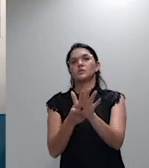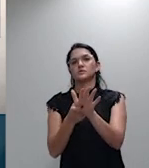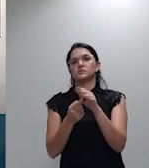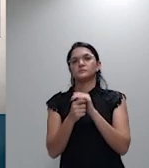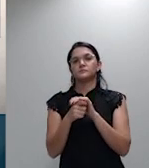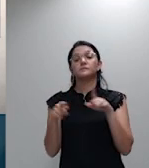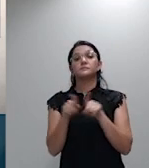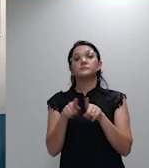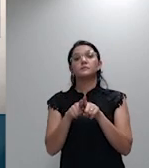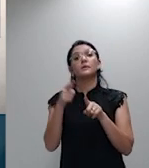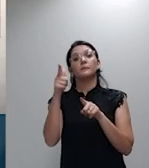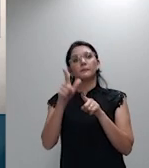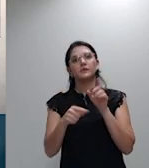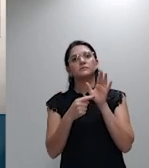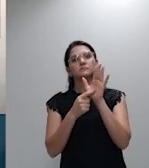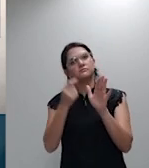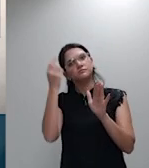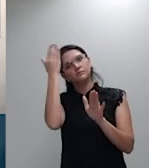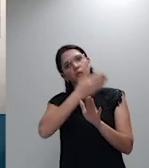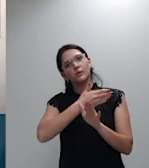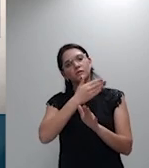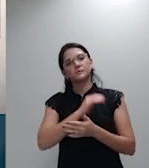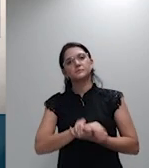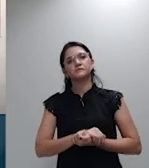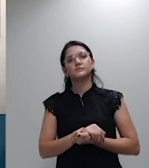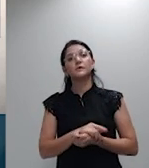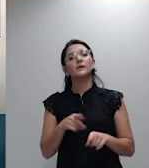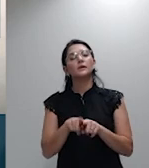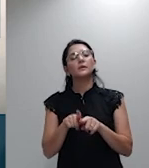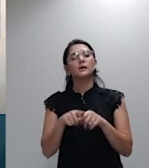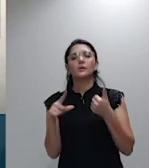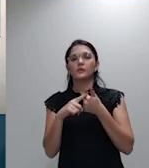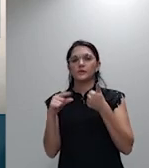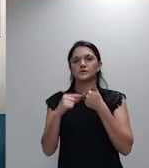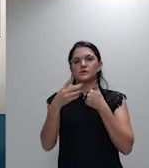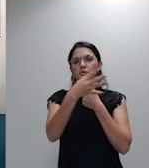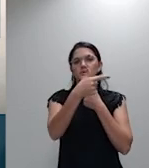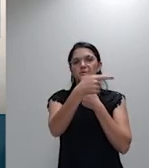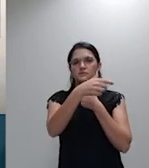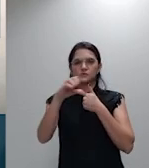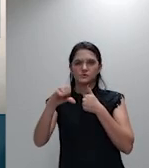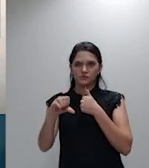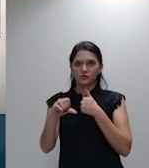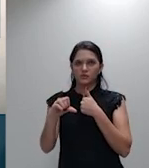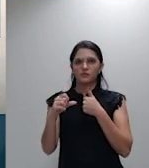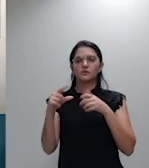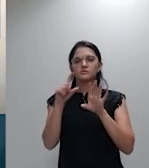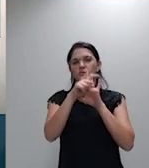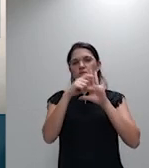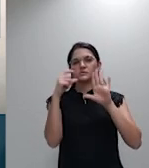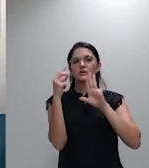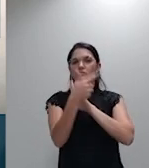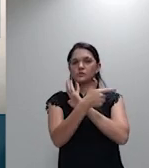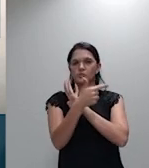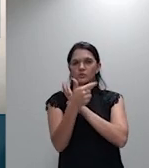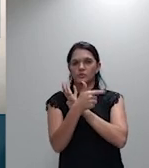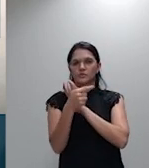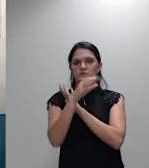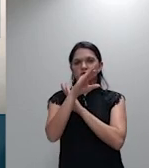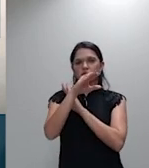de prova. O artigo 429, inciso 2 do CPC, dispõe o seguinte, entre aspas,